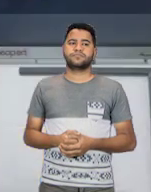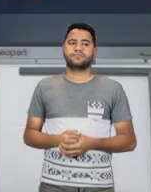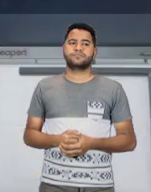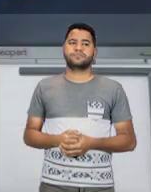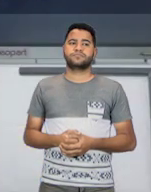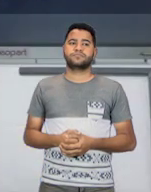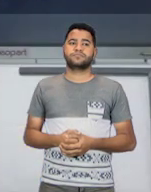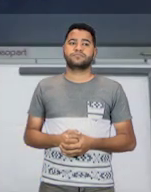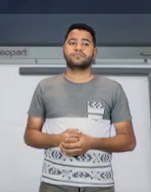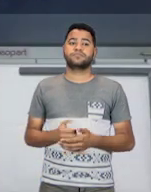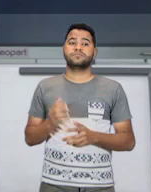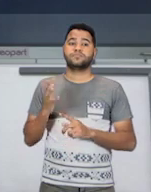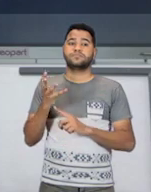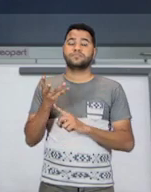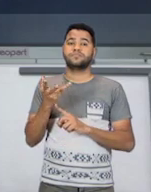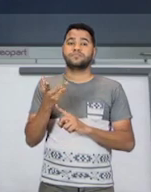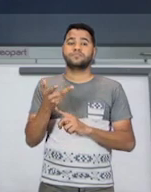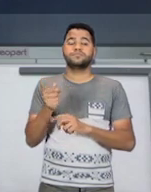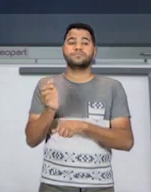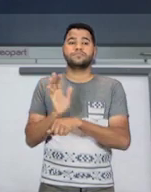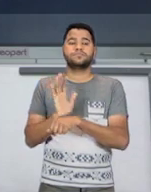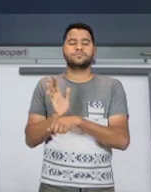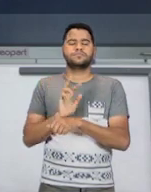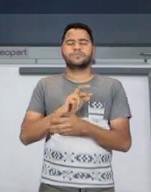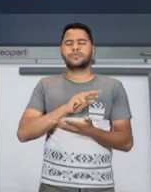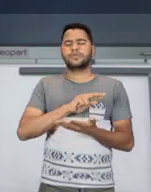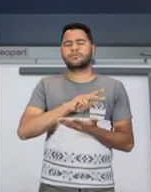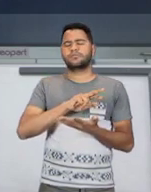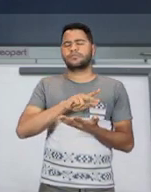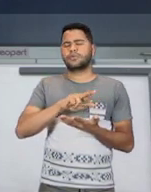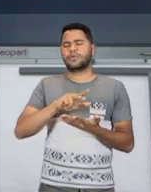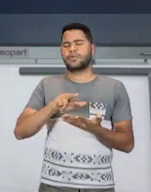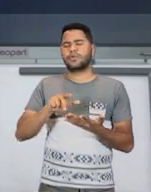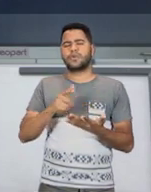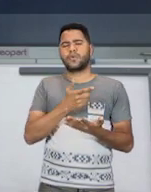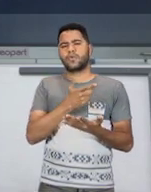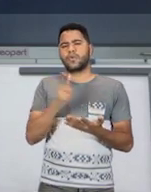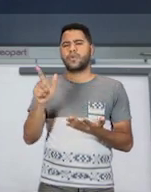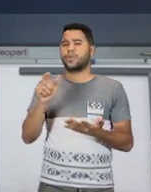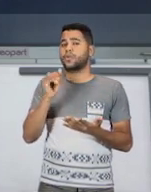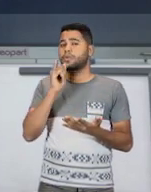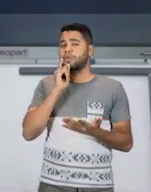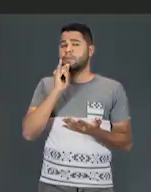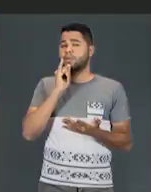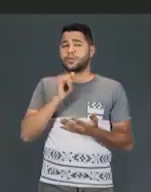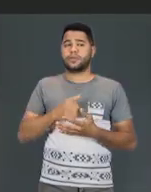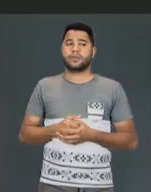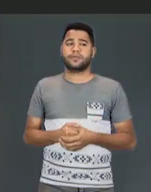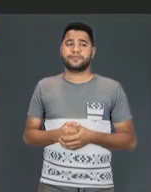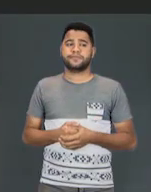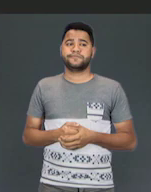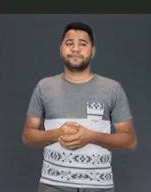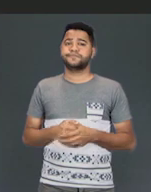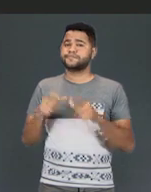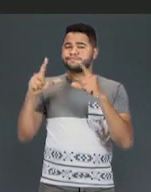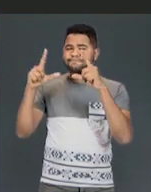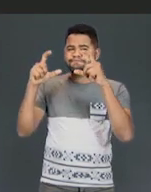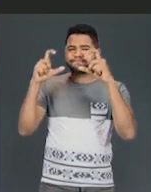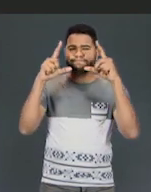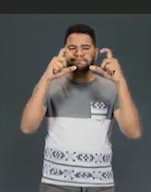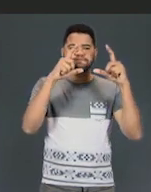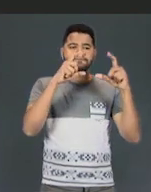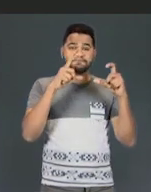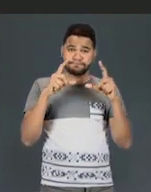E a arte do cinema inclui várias outras, como, por exemplo, a fotografia,